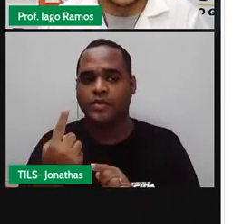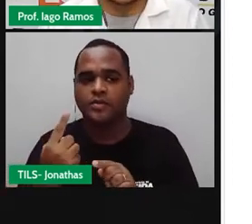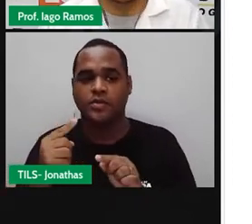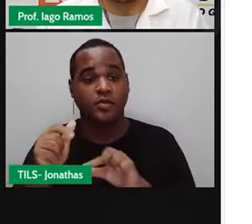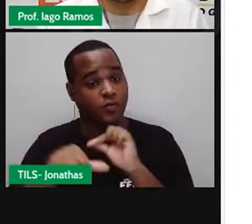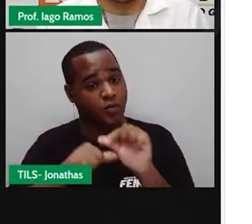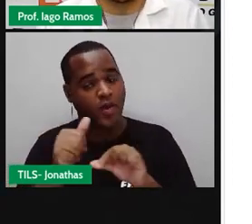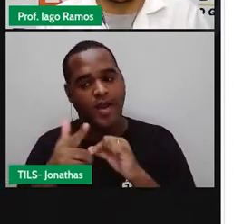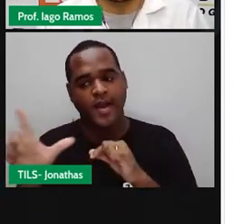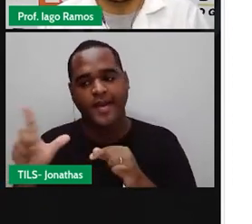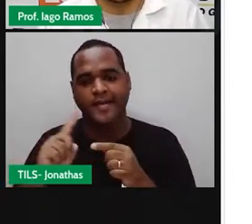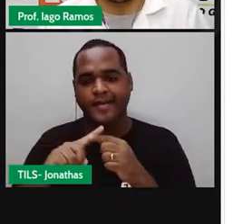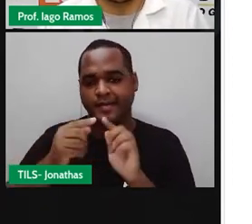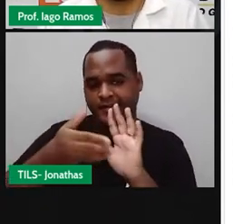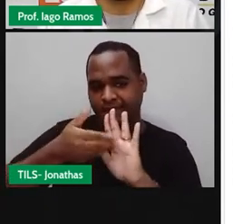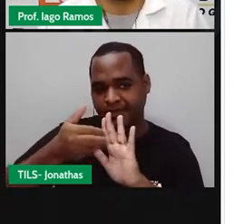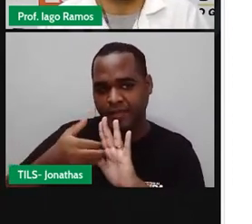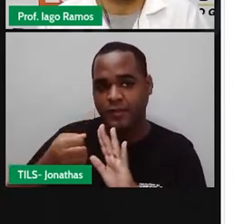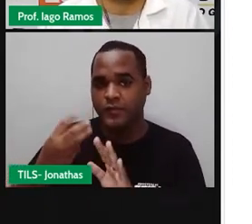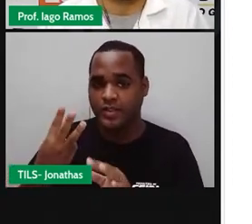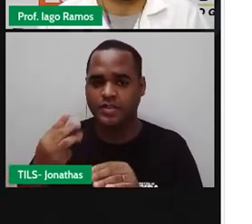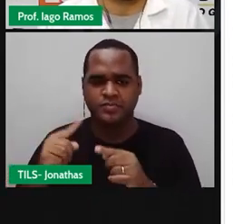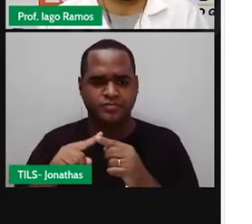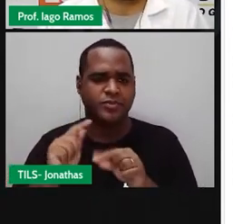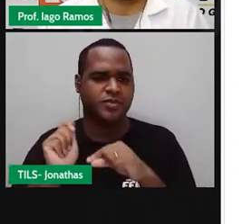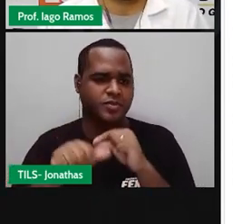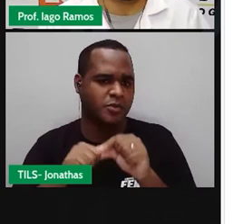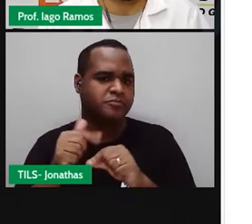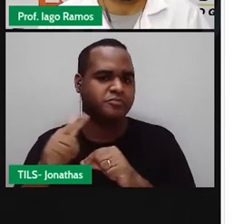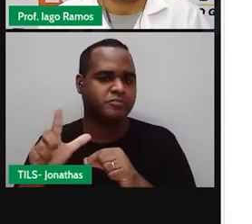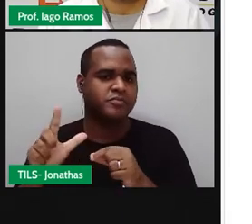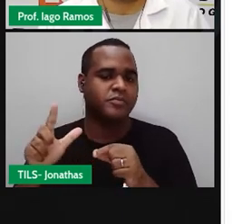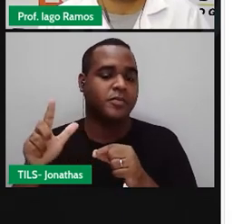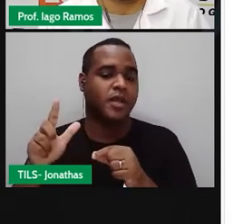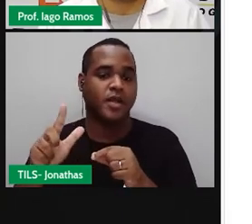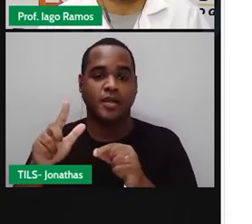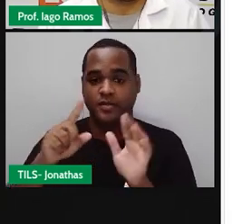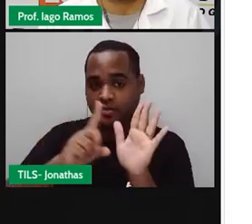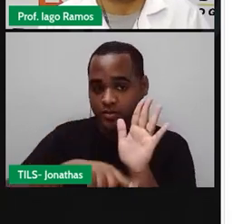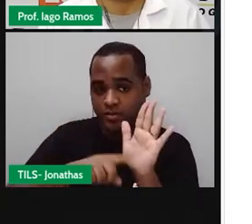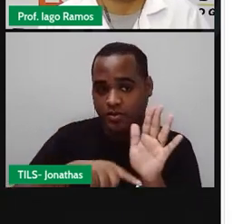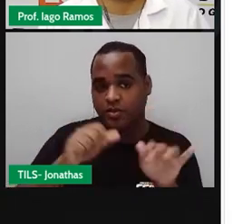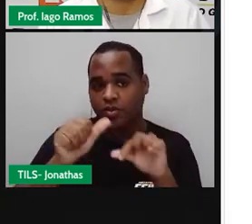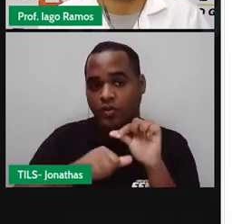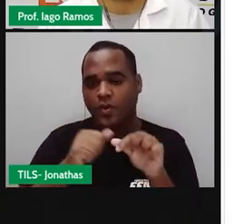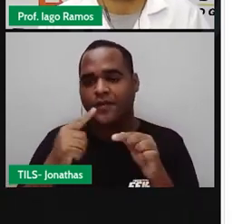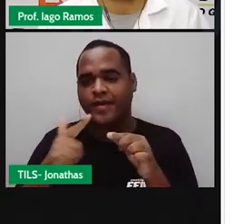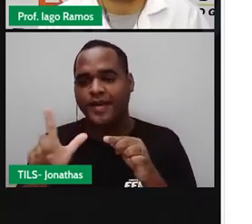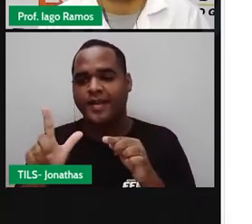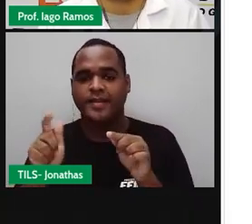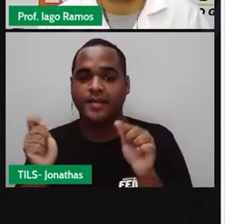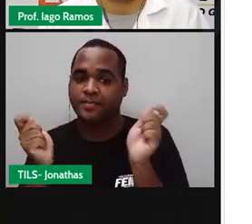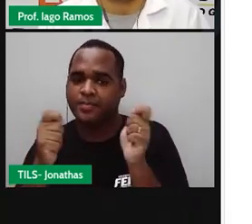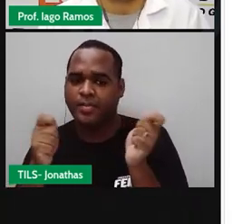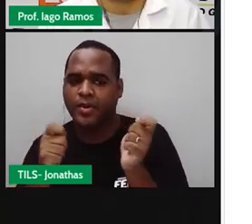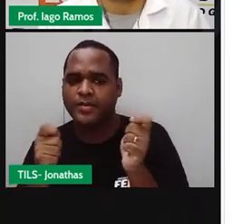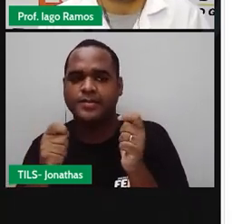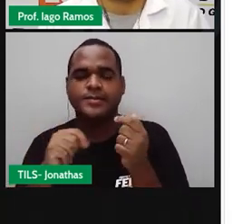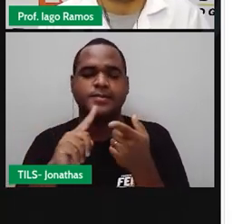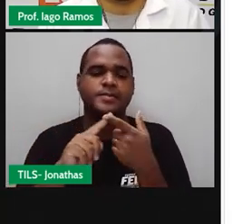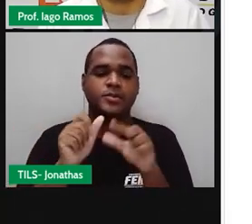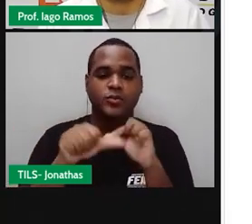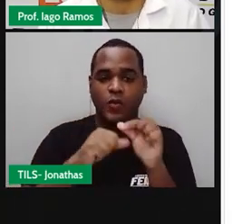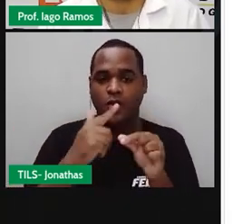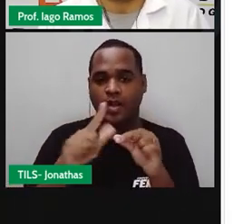menos 3 é menor que menos 1. O número menor fica virado para a pontinha. O número menor fica